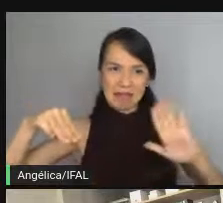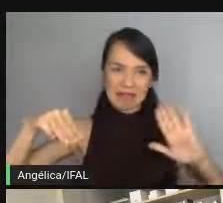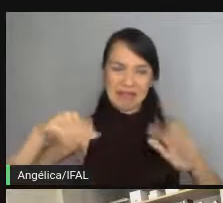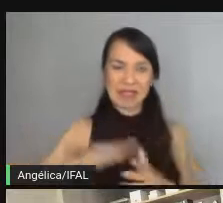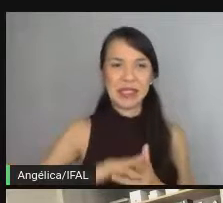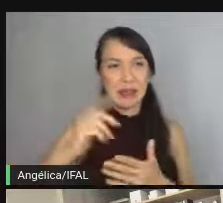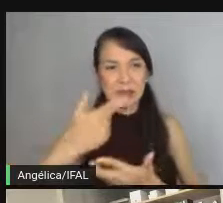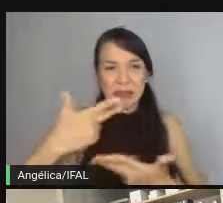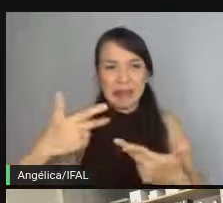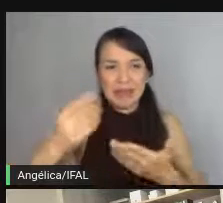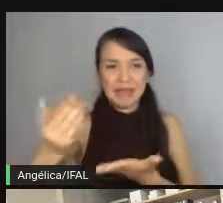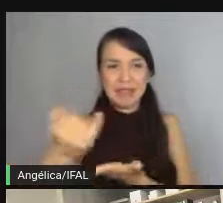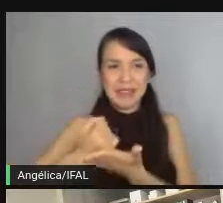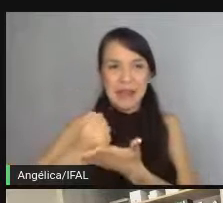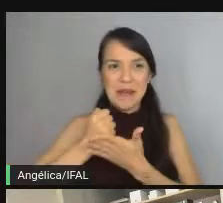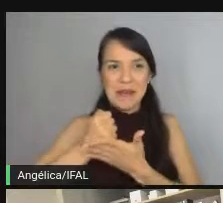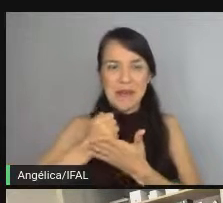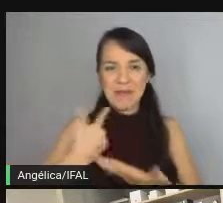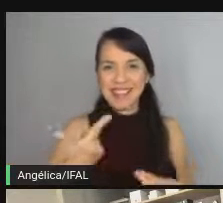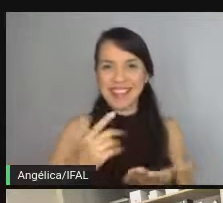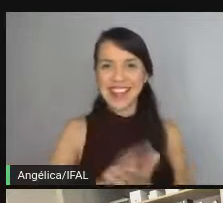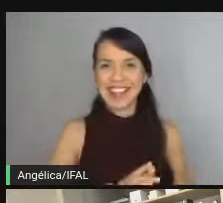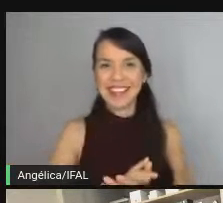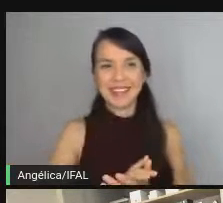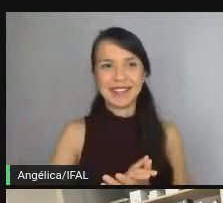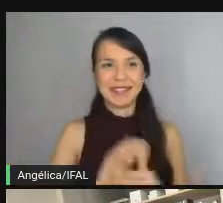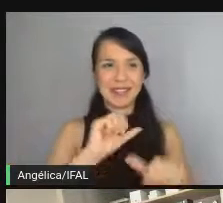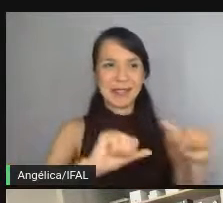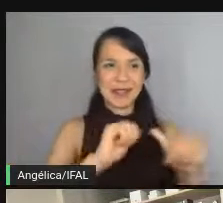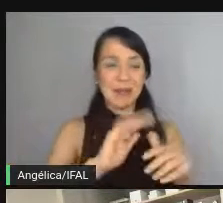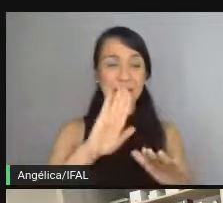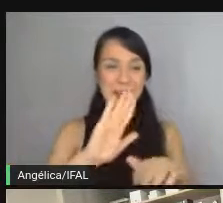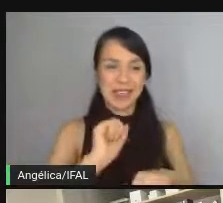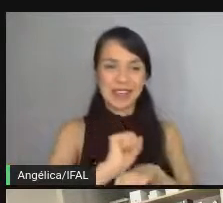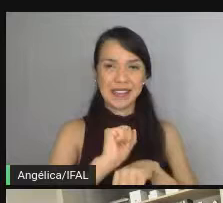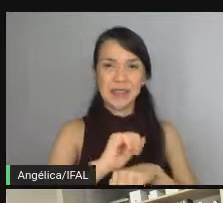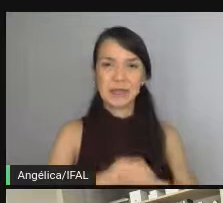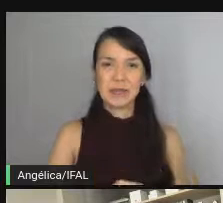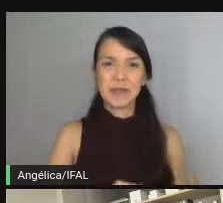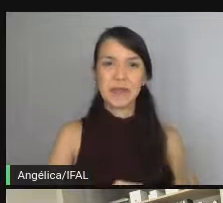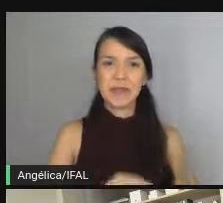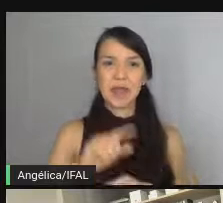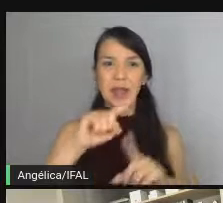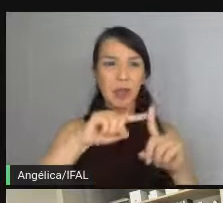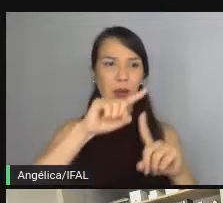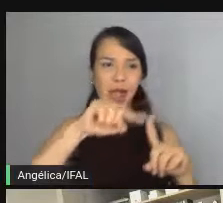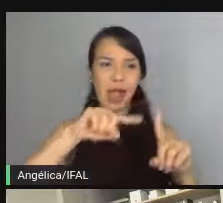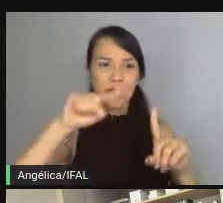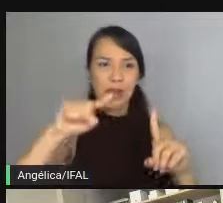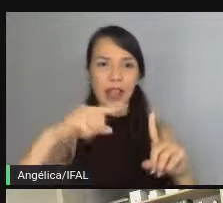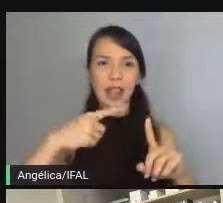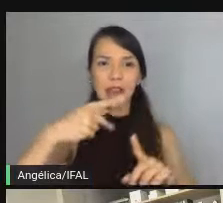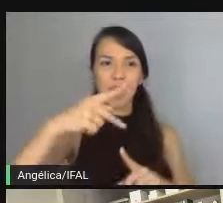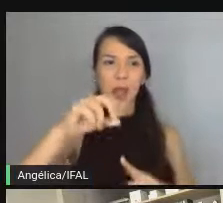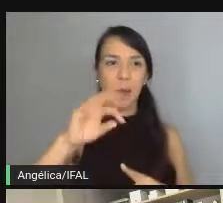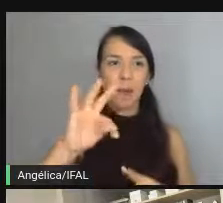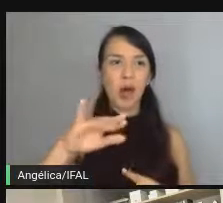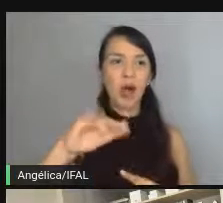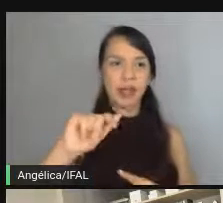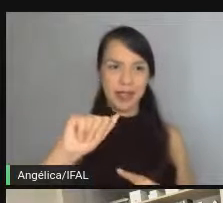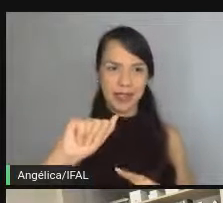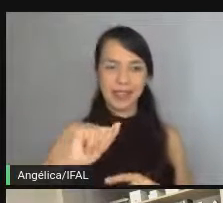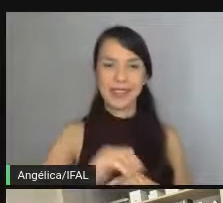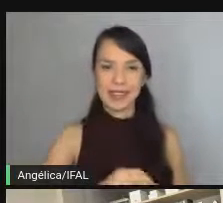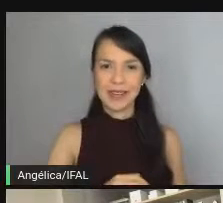validações aí você vai me ajudar a fazer. Vamos lá, então. Espera aí, então, não é raiz quadrada, é receber a potência do valor, não é isso?